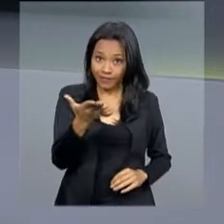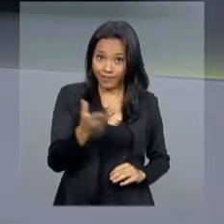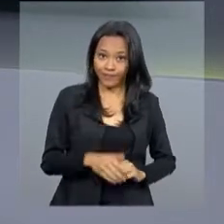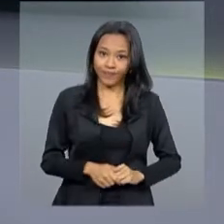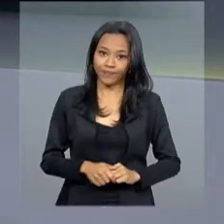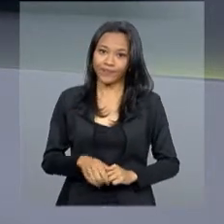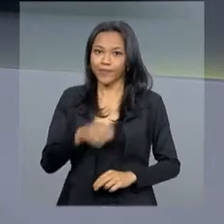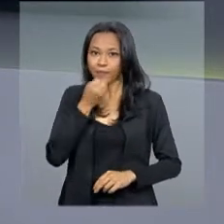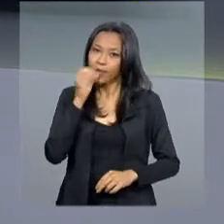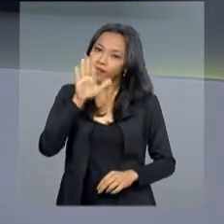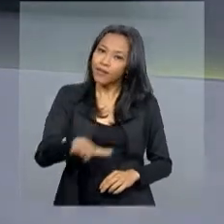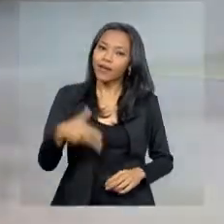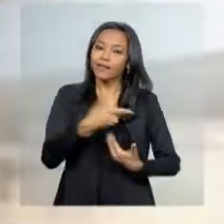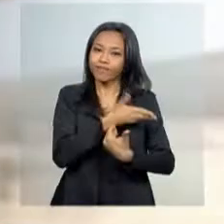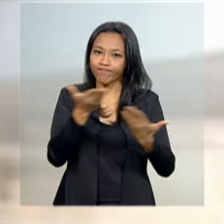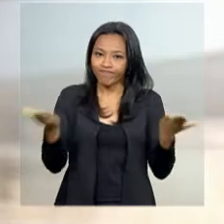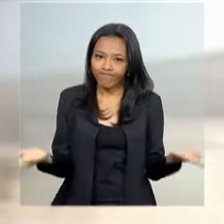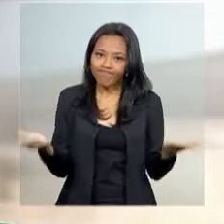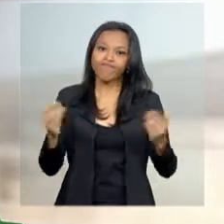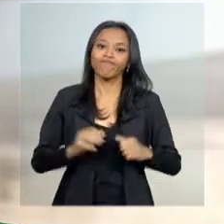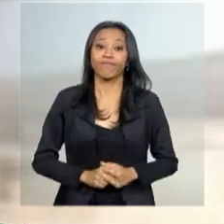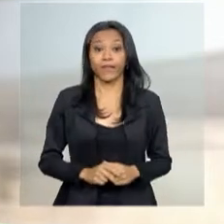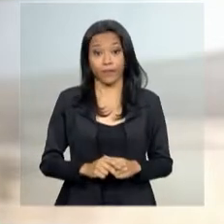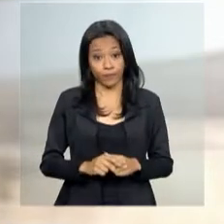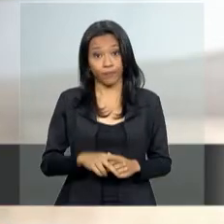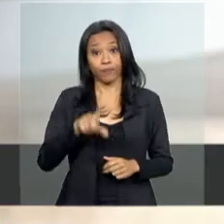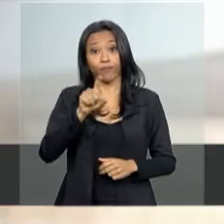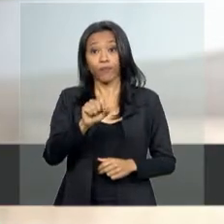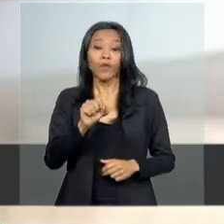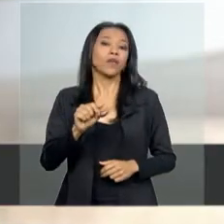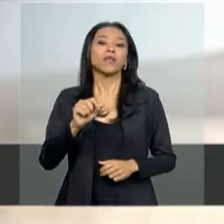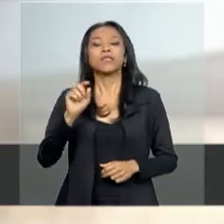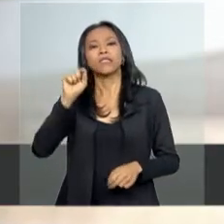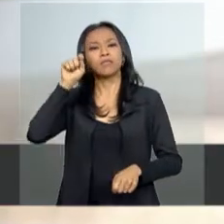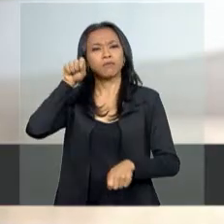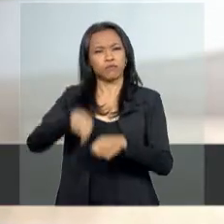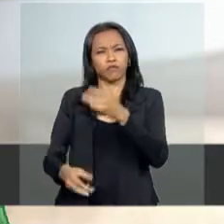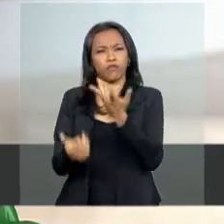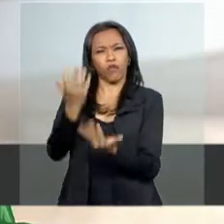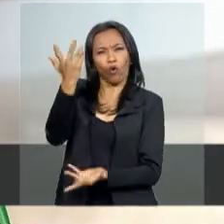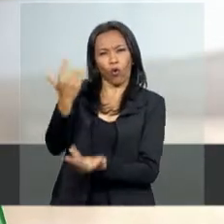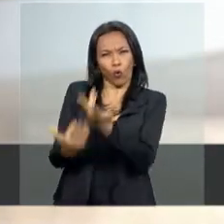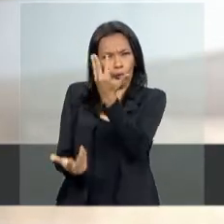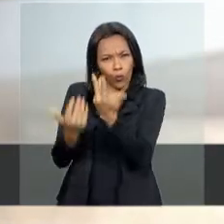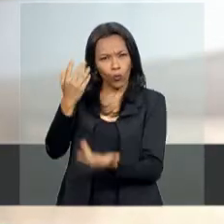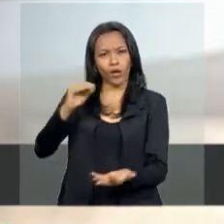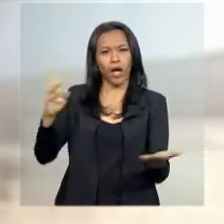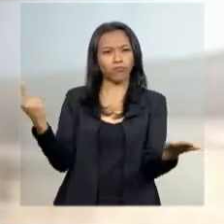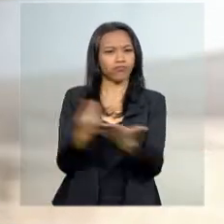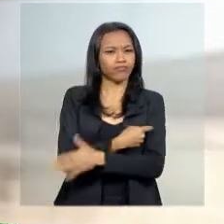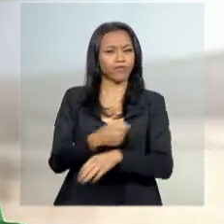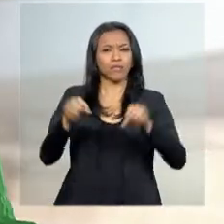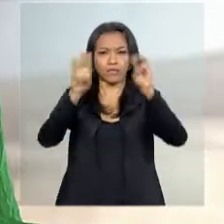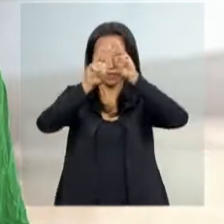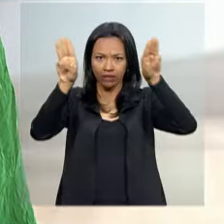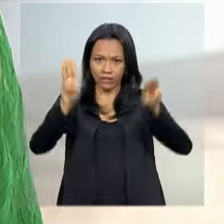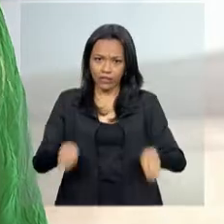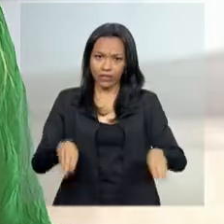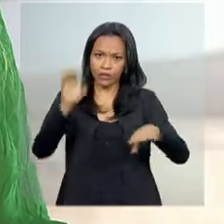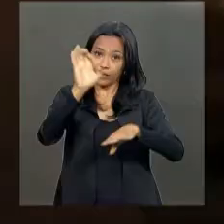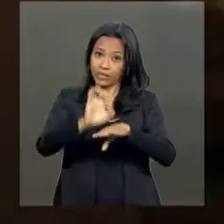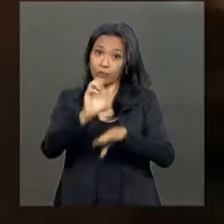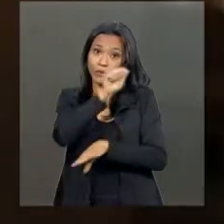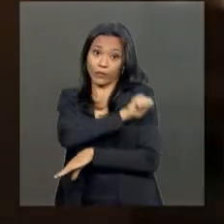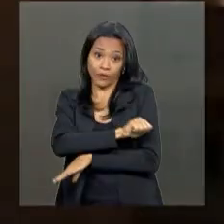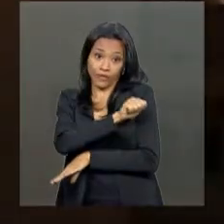Boa tarde, Renata. Boa tarde a todos. Bem, o incêndio que destruiu o acervo e as instalações do Museu Nacional no Rio de Janeiro